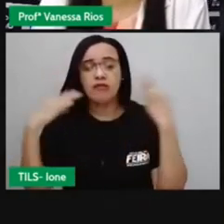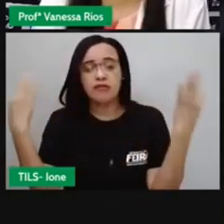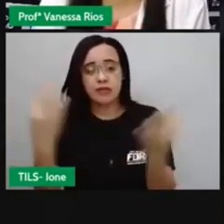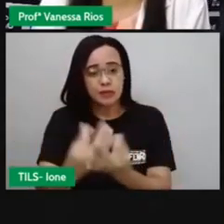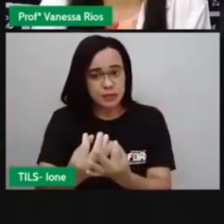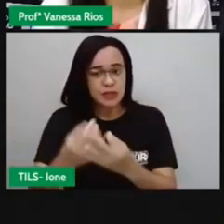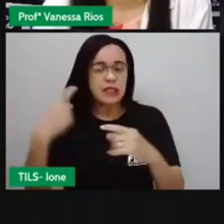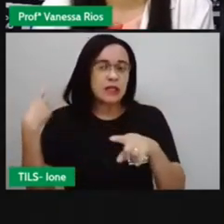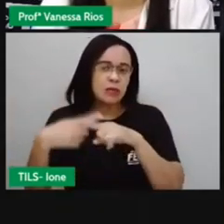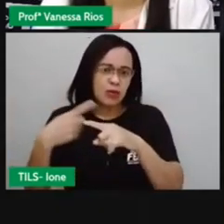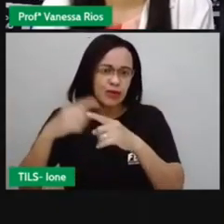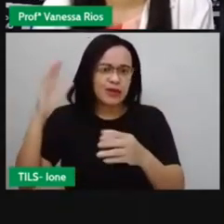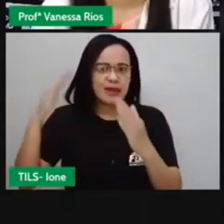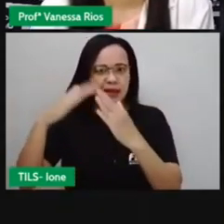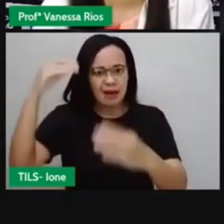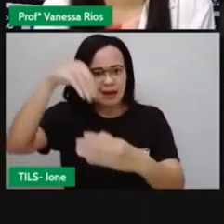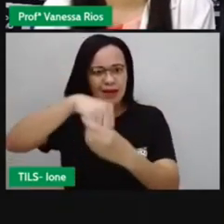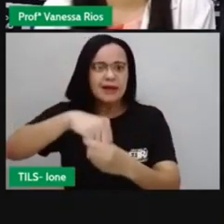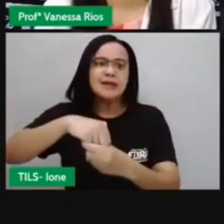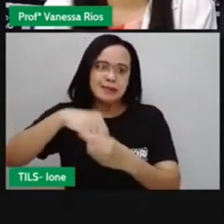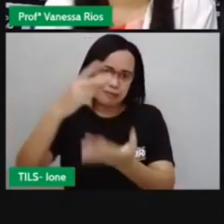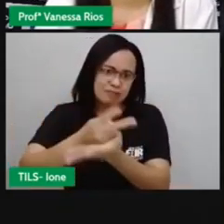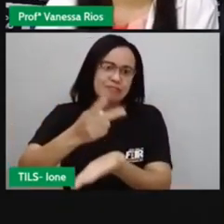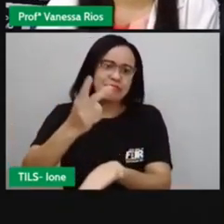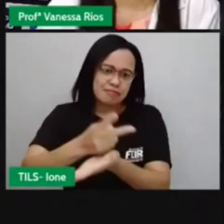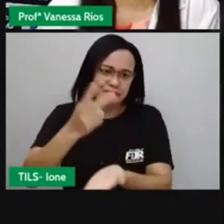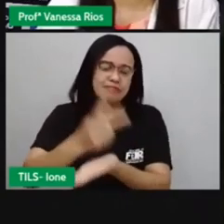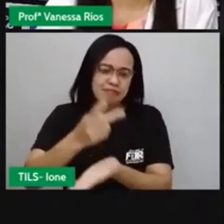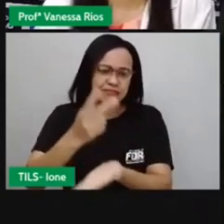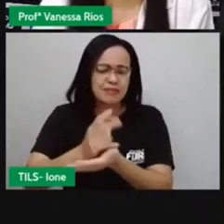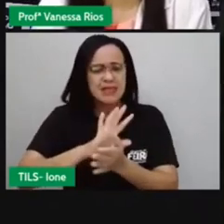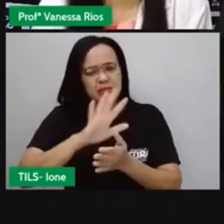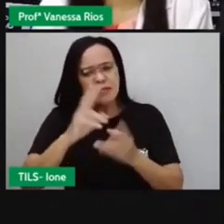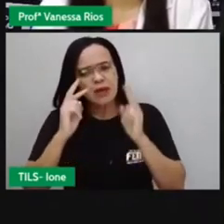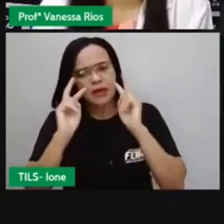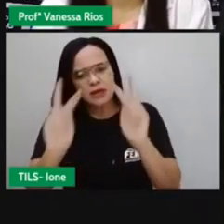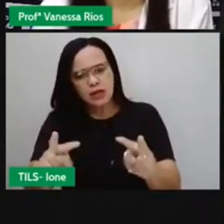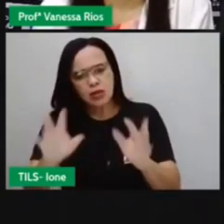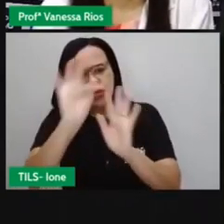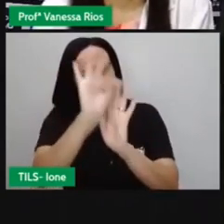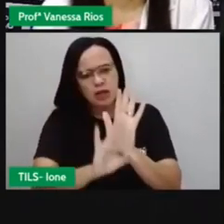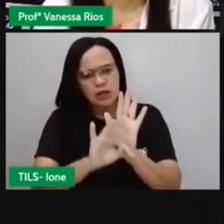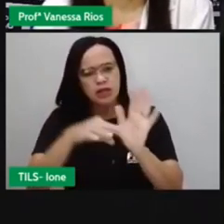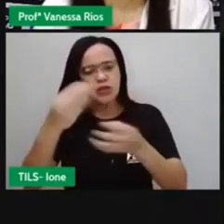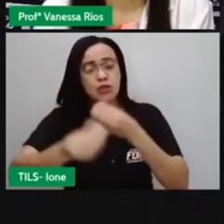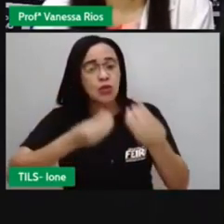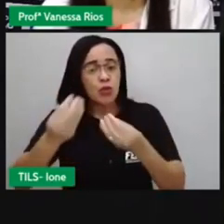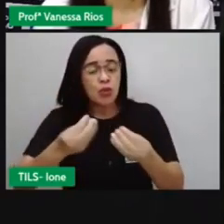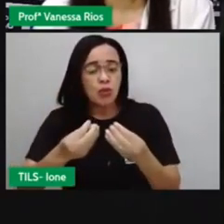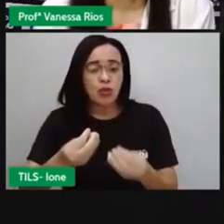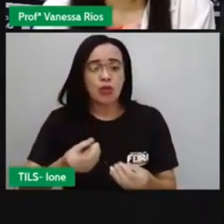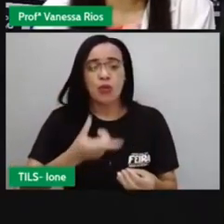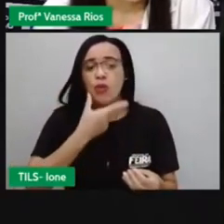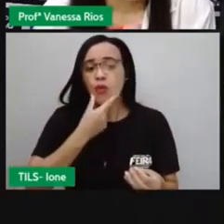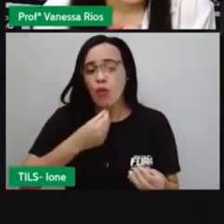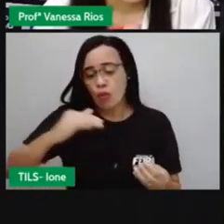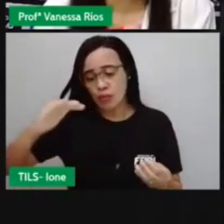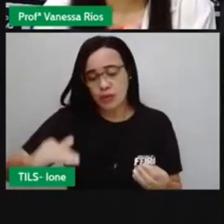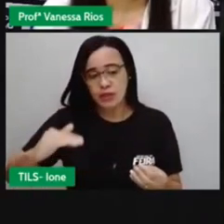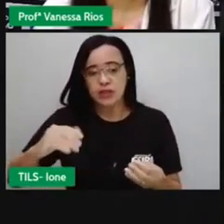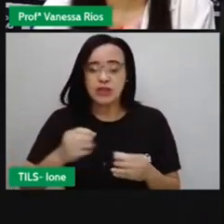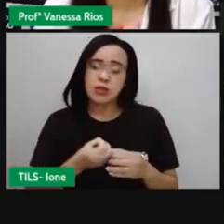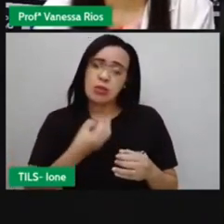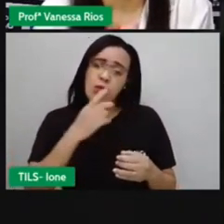sair de casa. Então, vamos lá agora observar o texto. O menino diz, Bom dia,